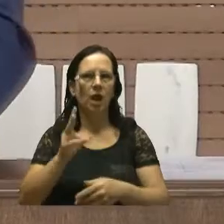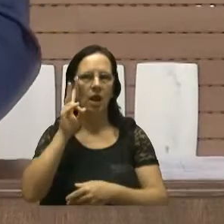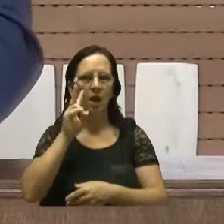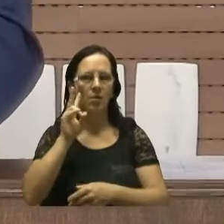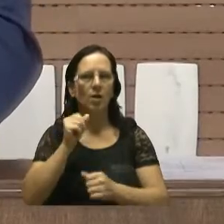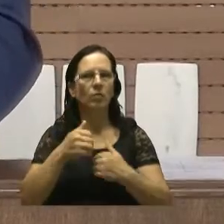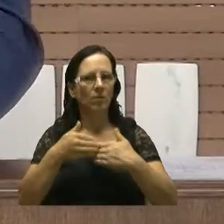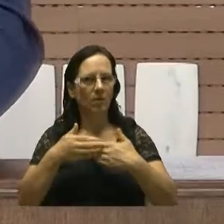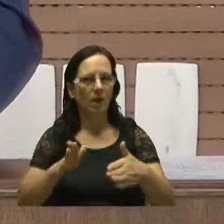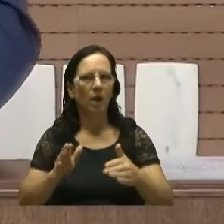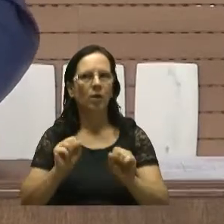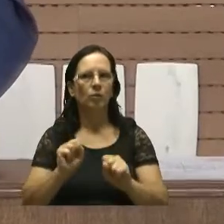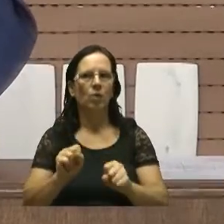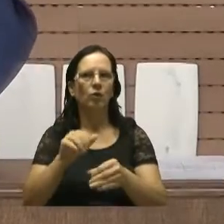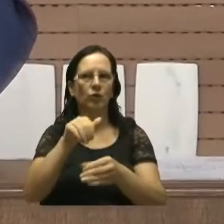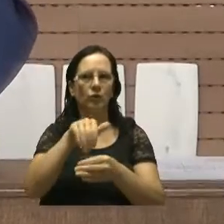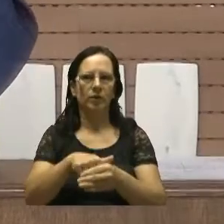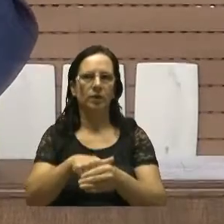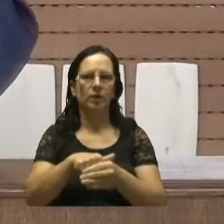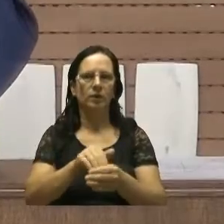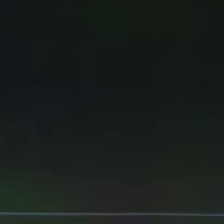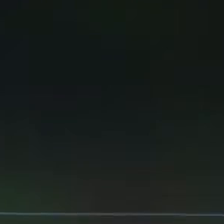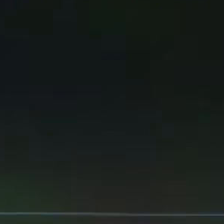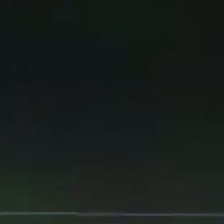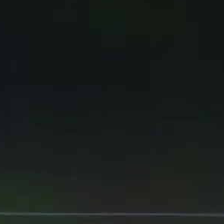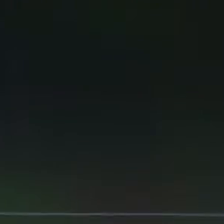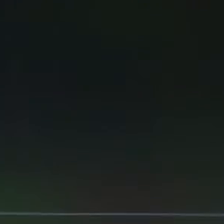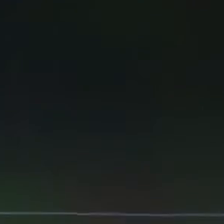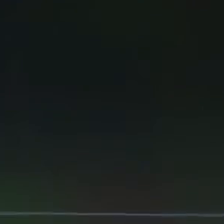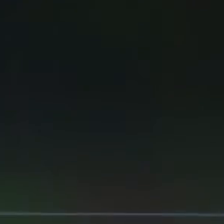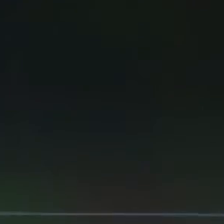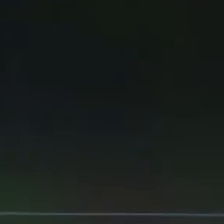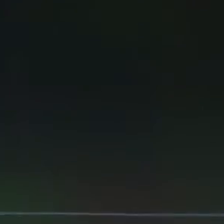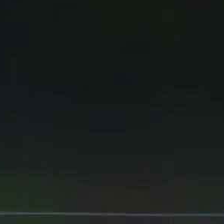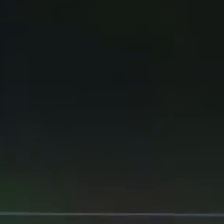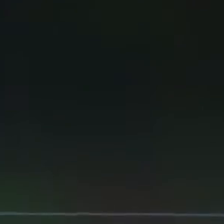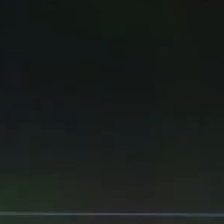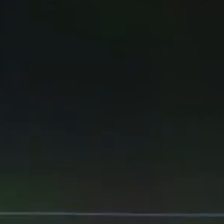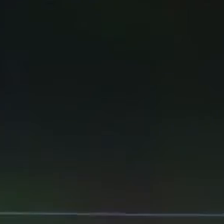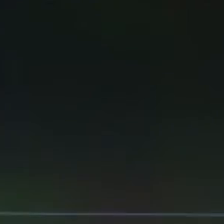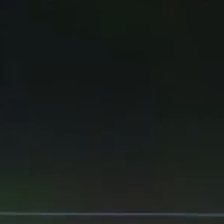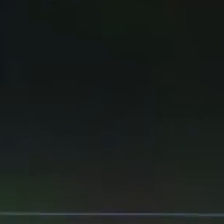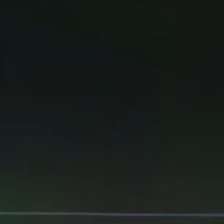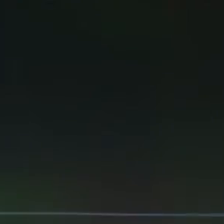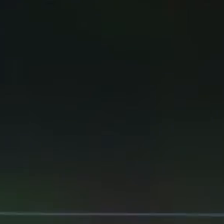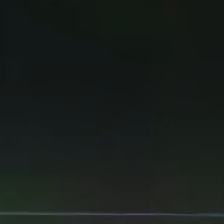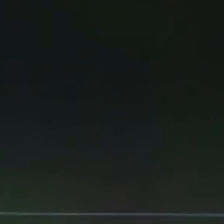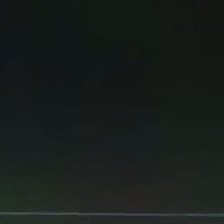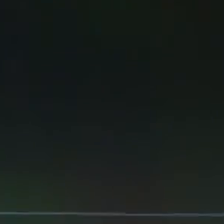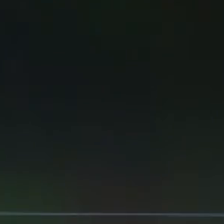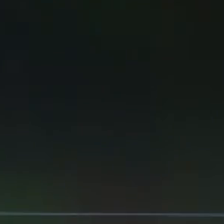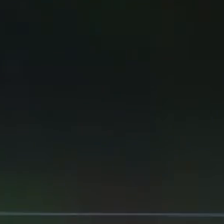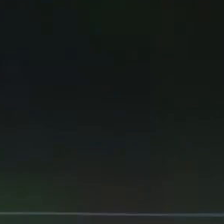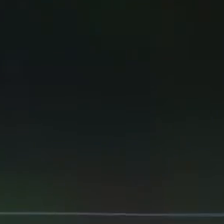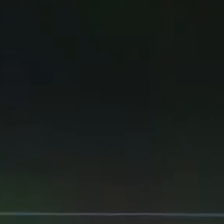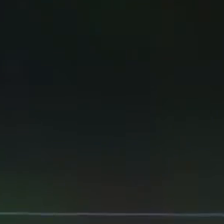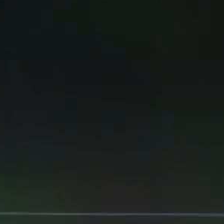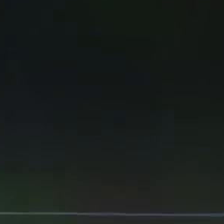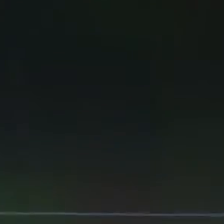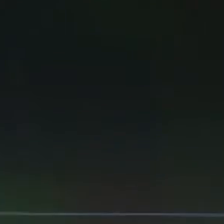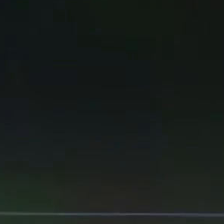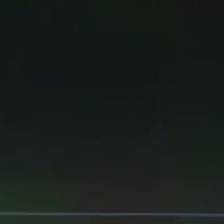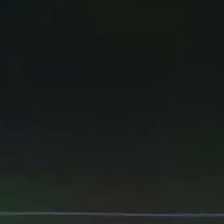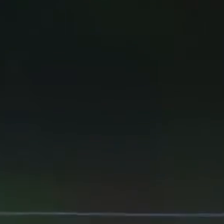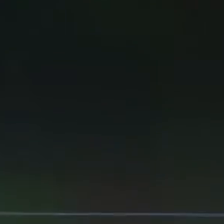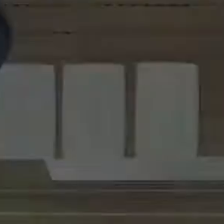vereador Fábio Alves Moreira, o roxinho, os vereadores Anderson Veterinário, Rafael Tucla, Toninho